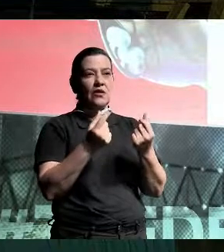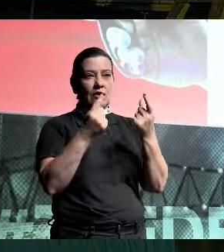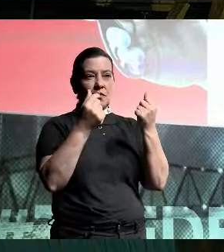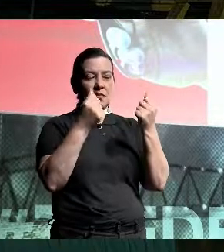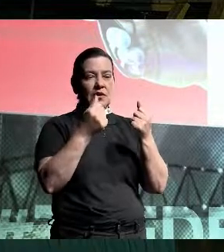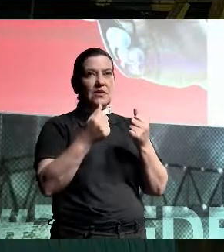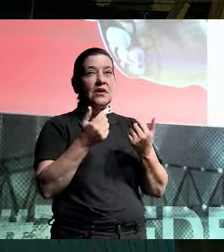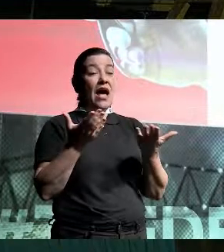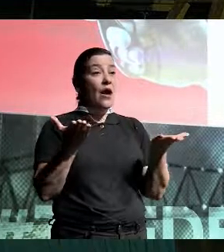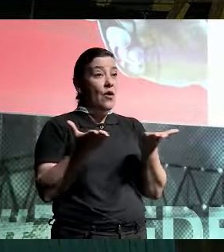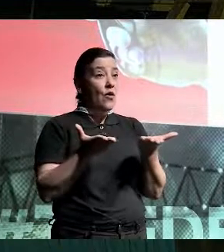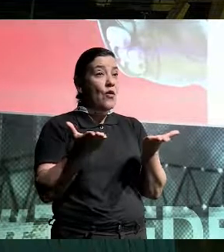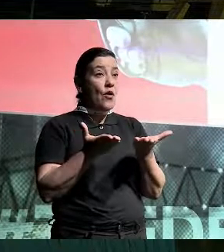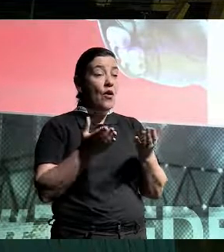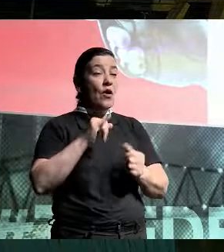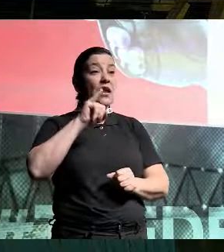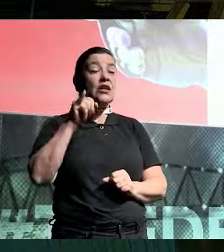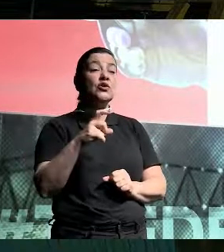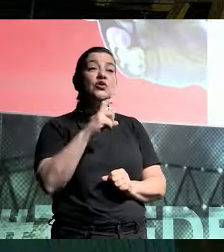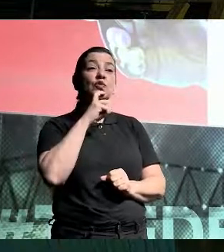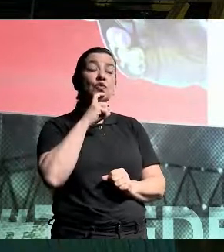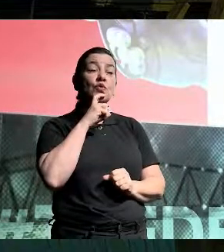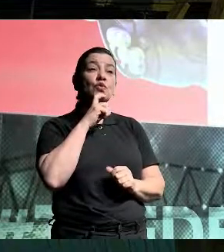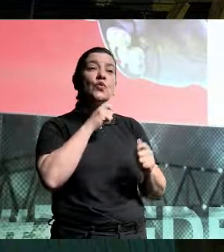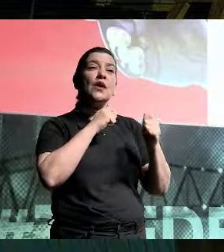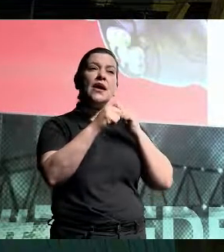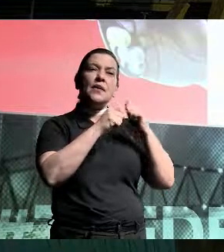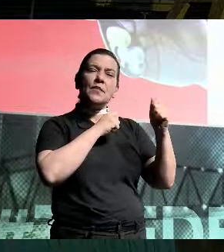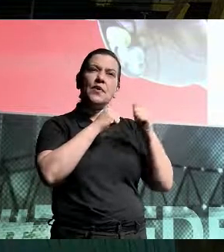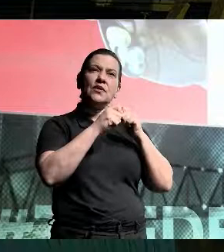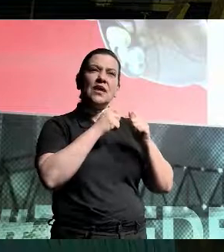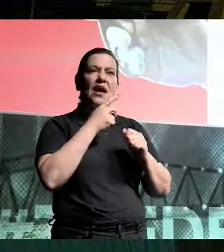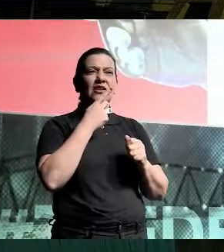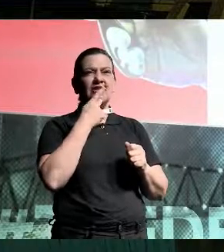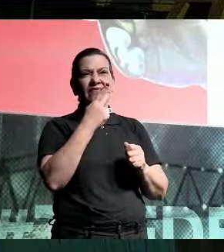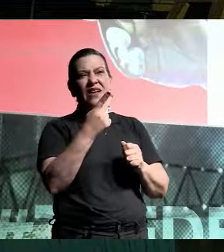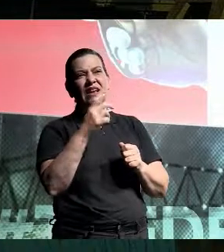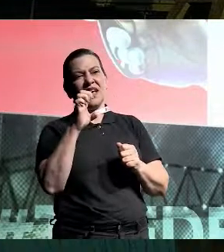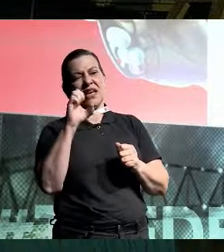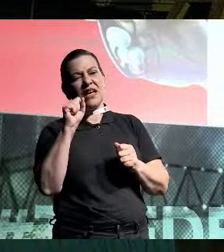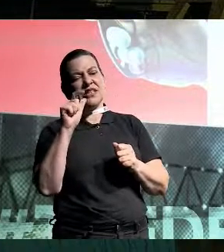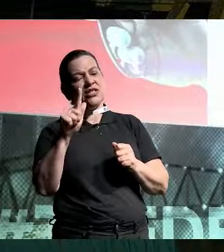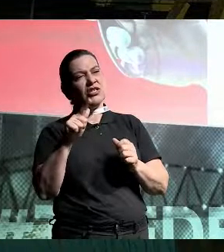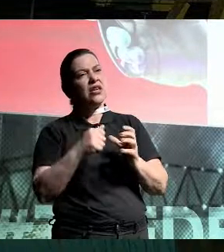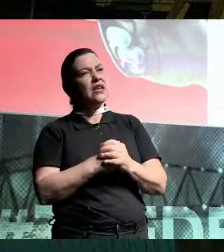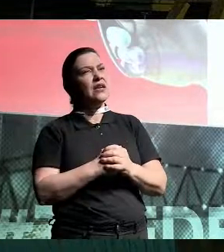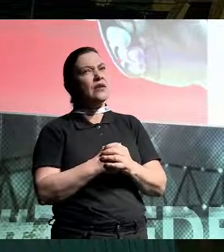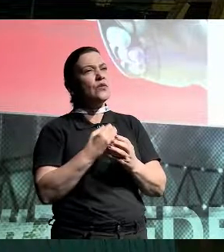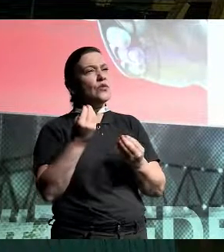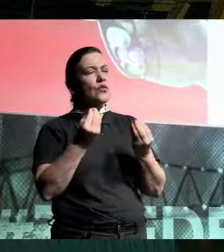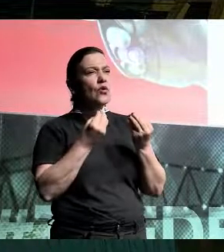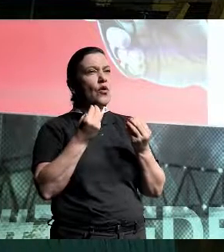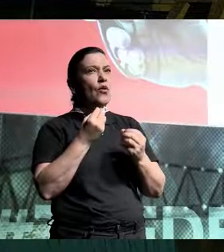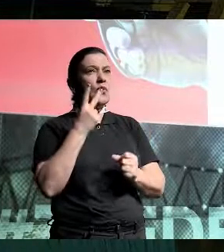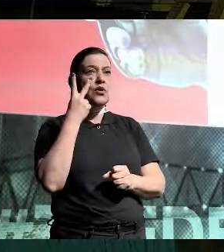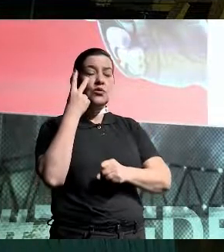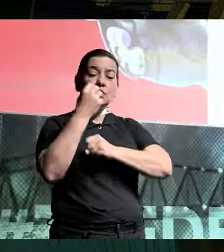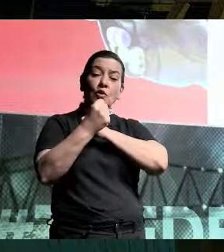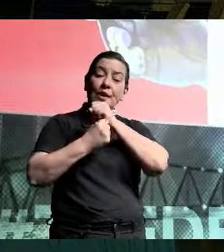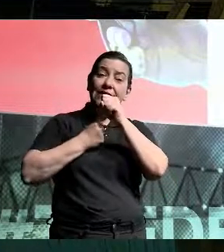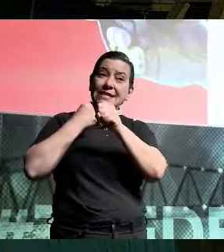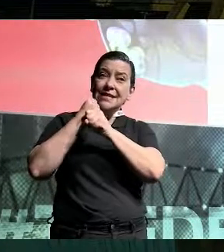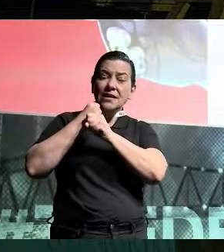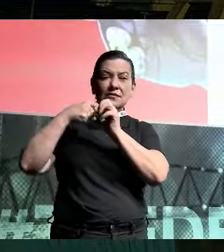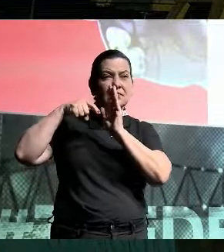julho, julho agora, ela uma reportagem que é bem crítica em relação ao ESG, ela pega e historia os últimos dois anos